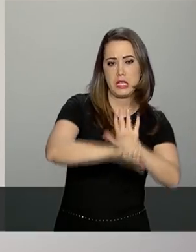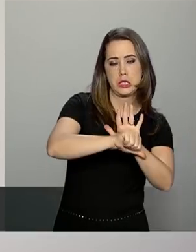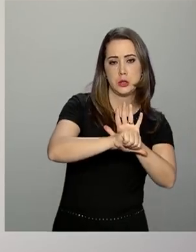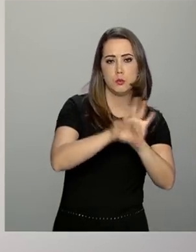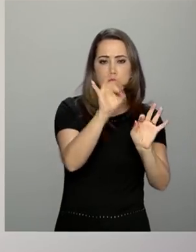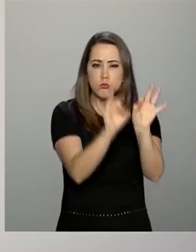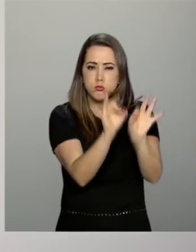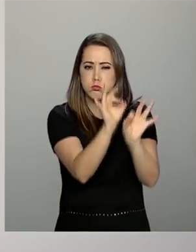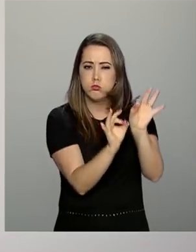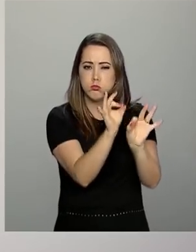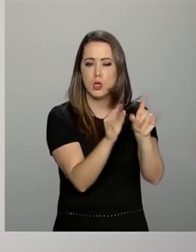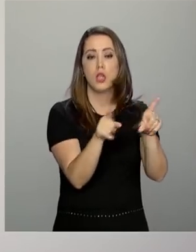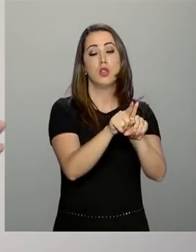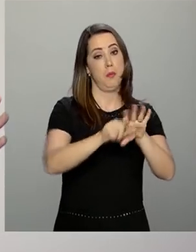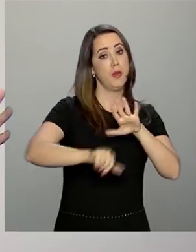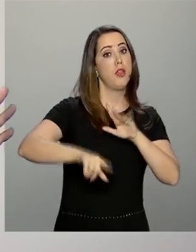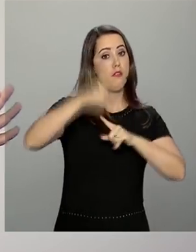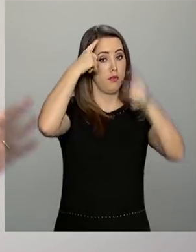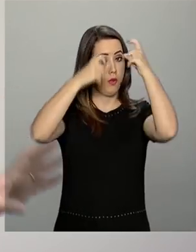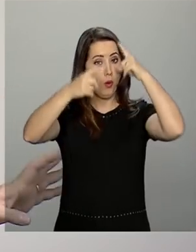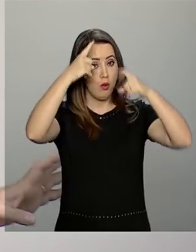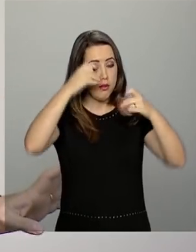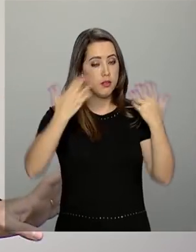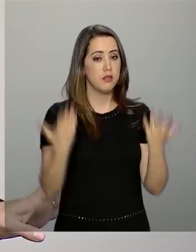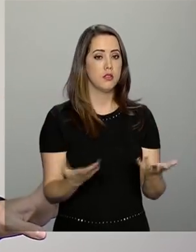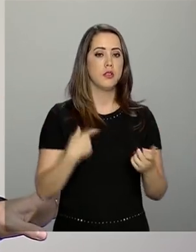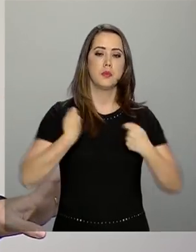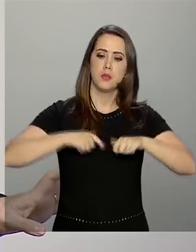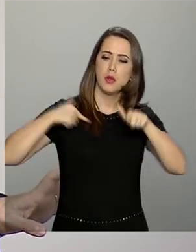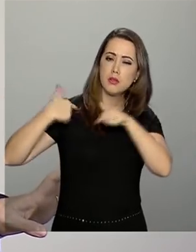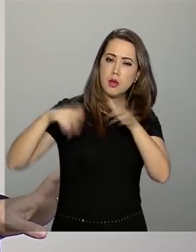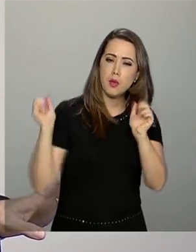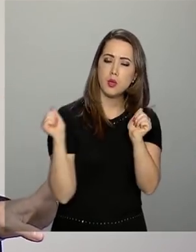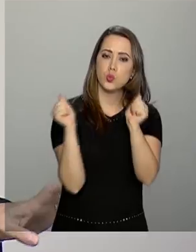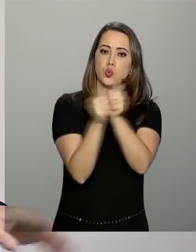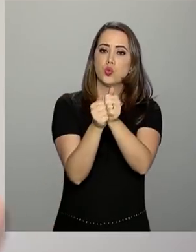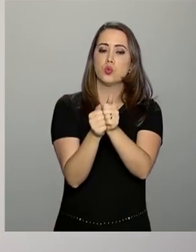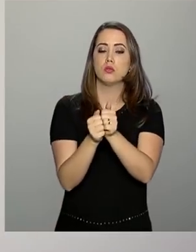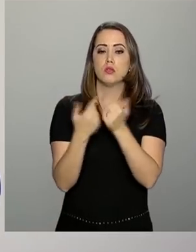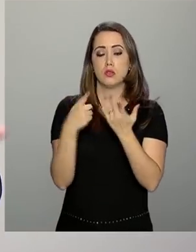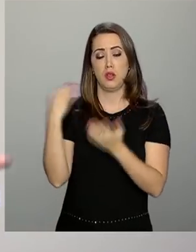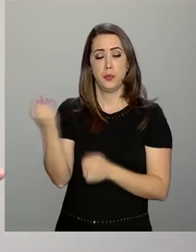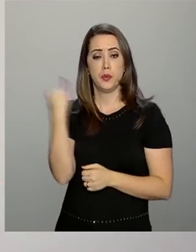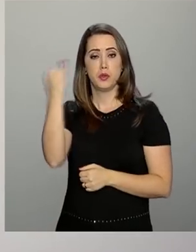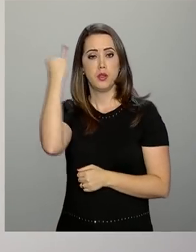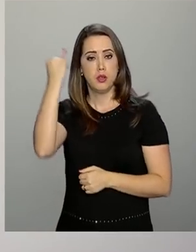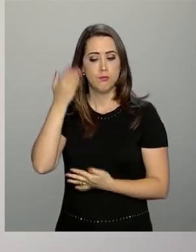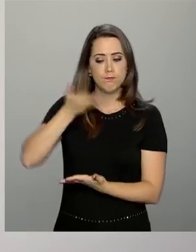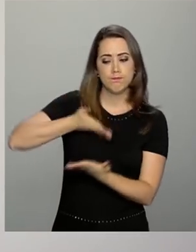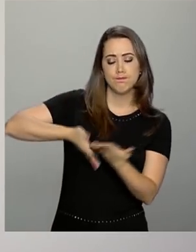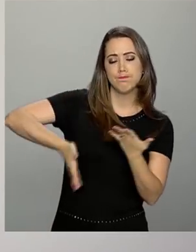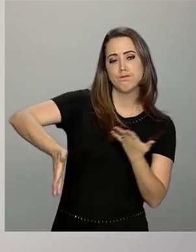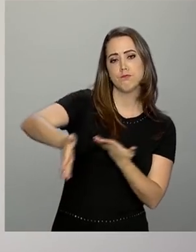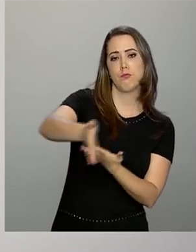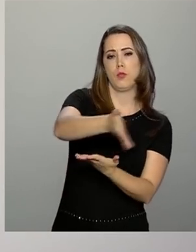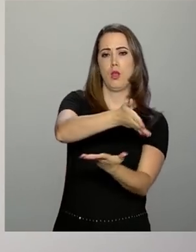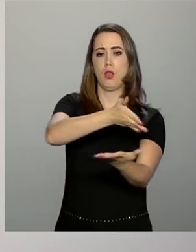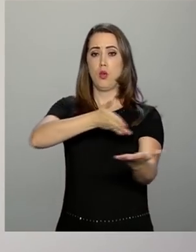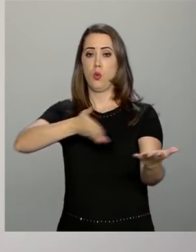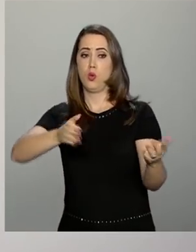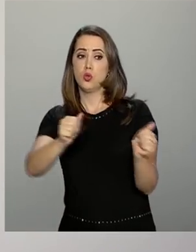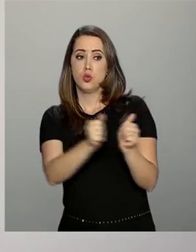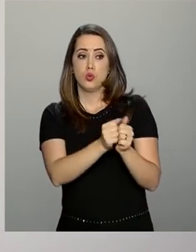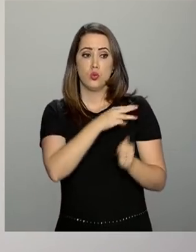violento. E para isso nós temos que trabalhar juntos. É importante a interação com o